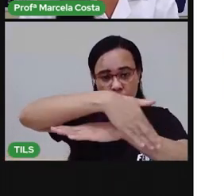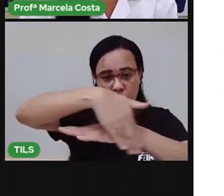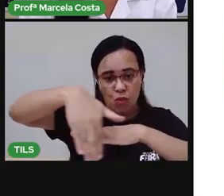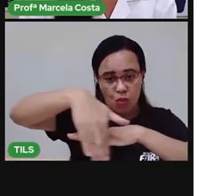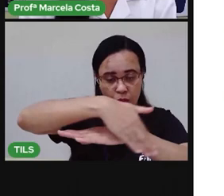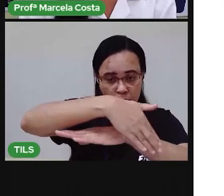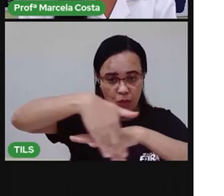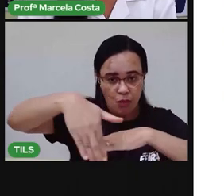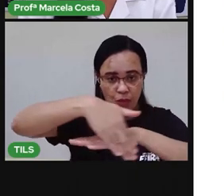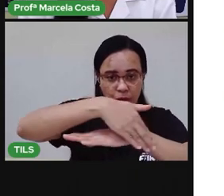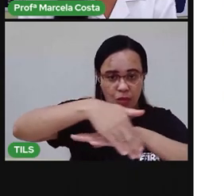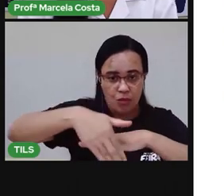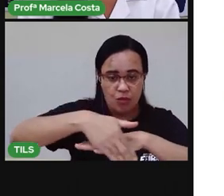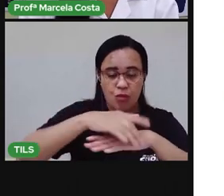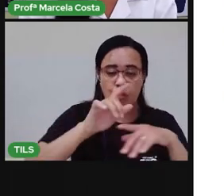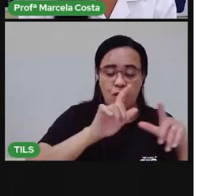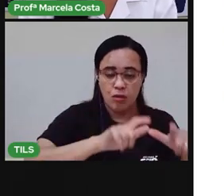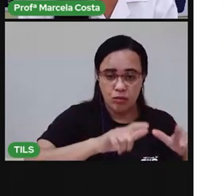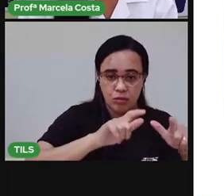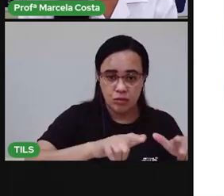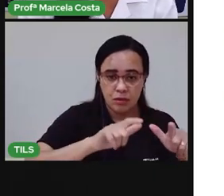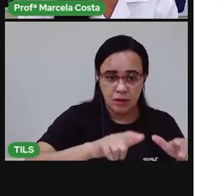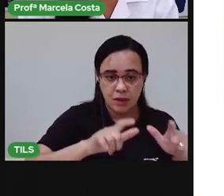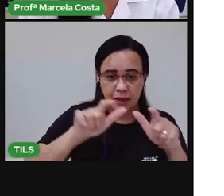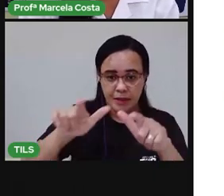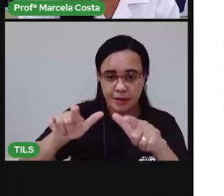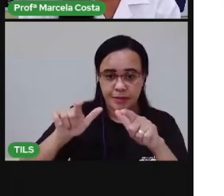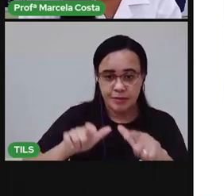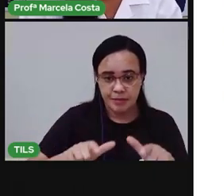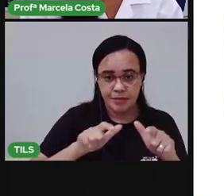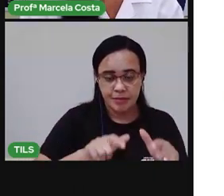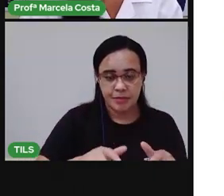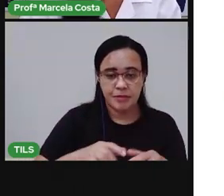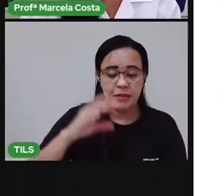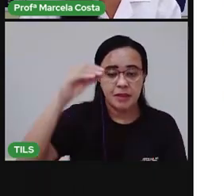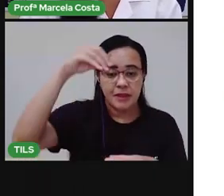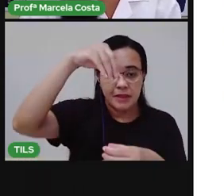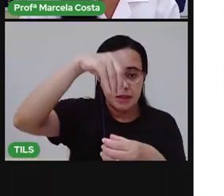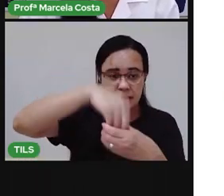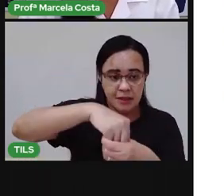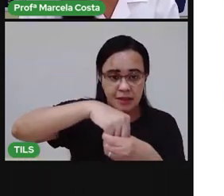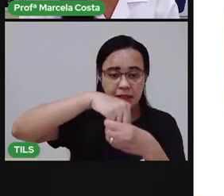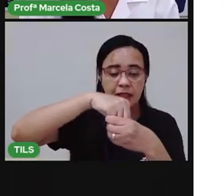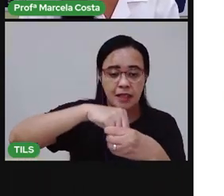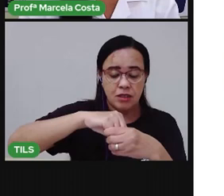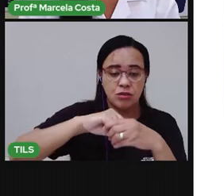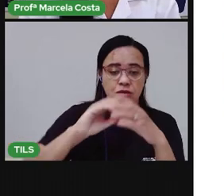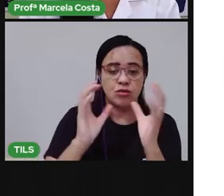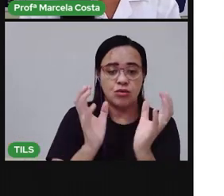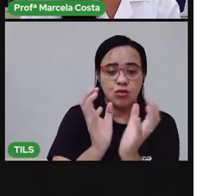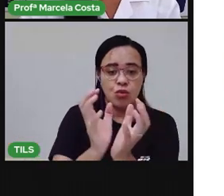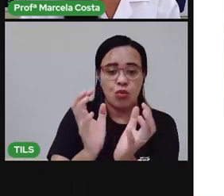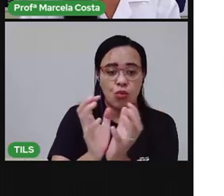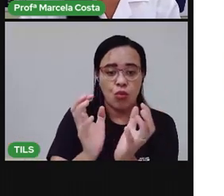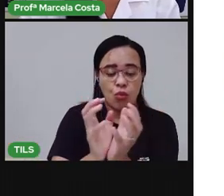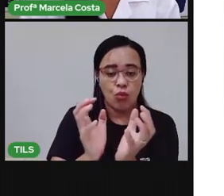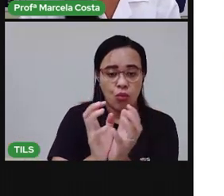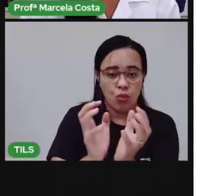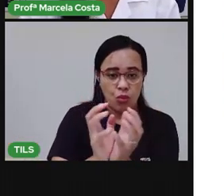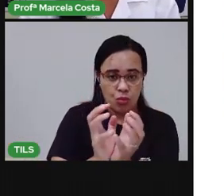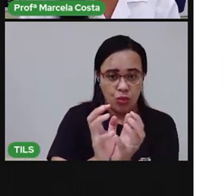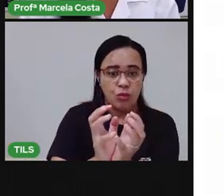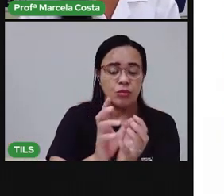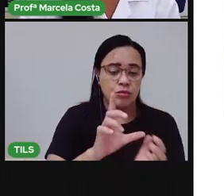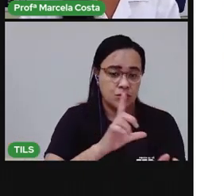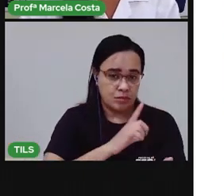de moradias, que está inserido dentro de um bairro, dentro de uma comunidade, tá? Se for um